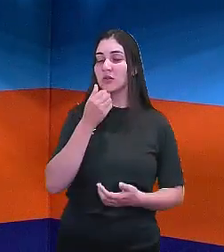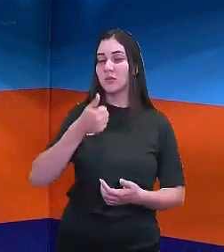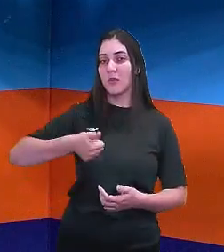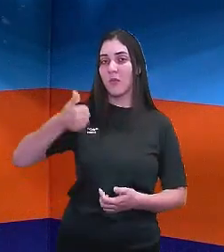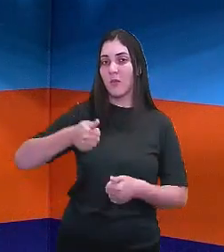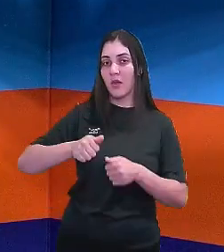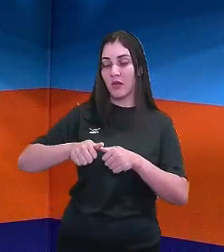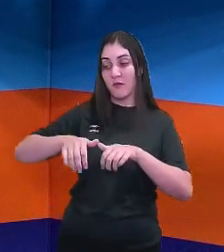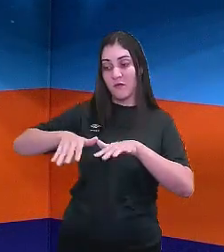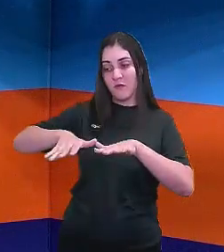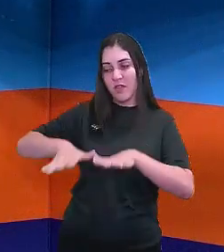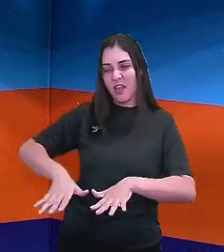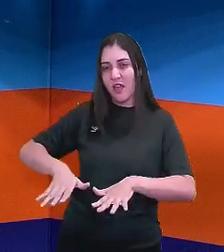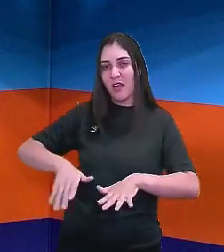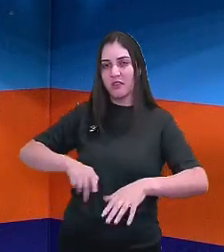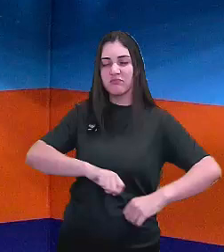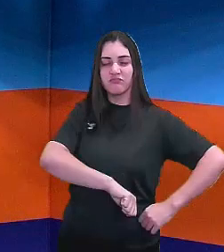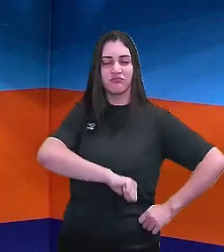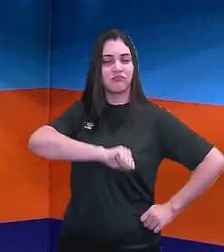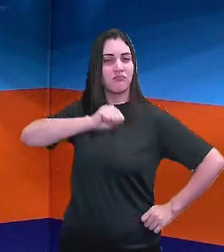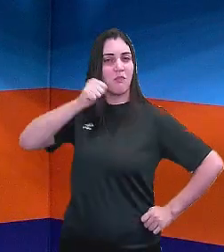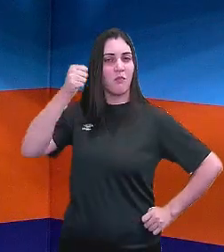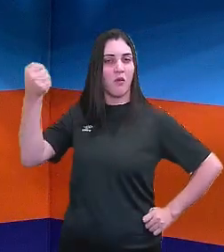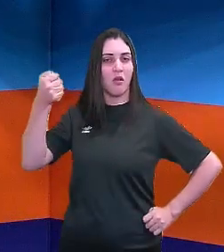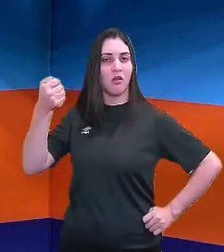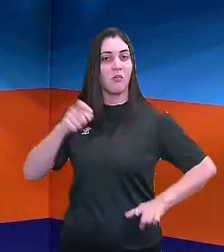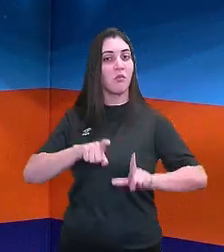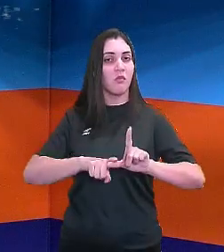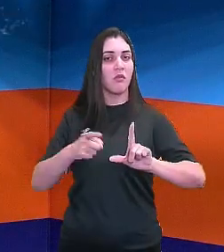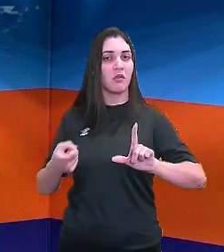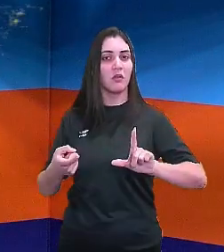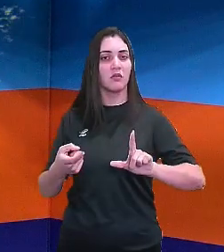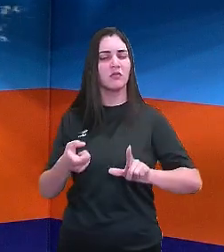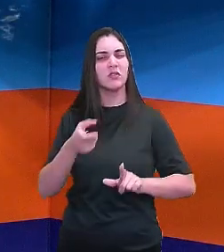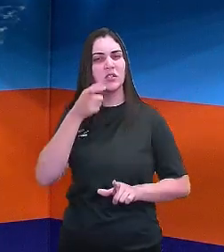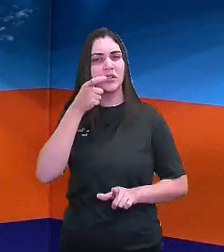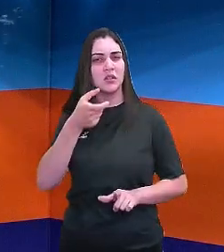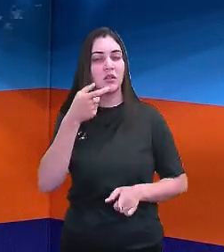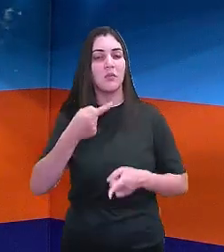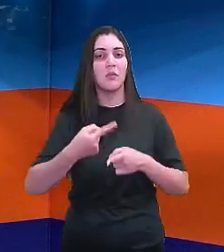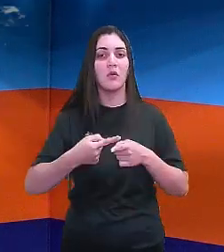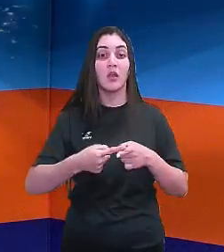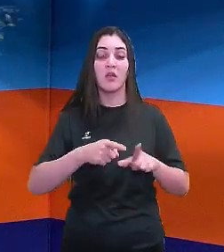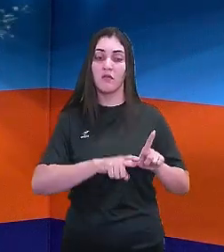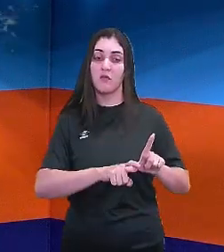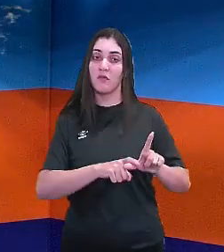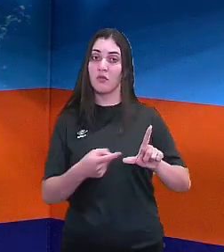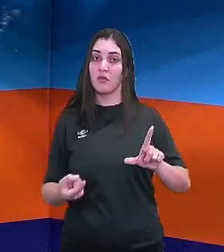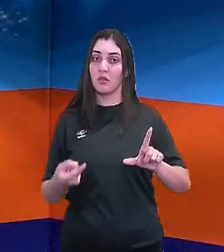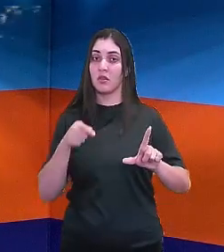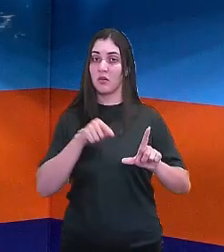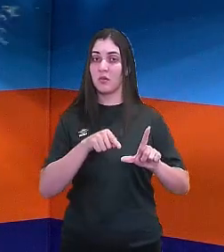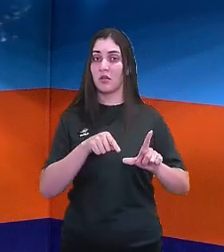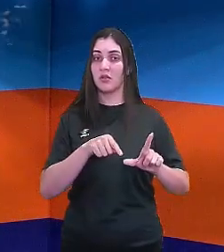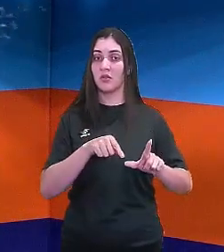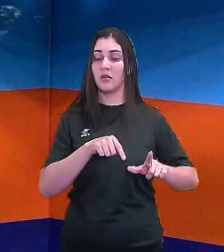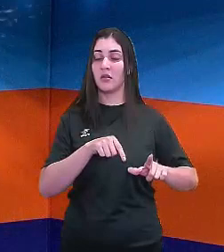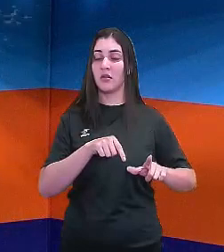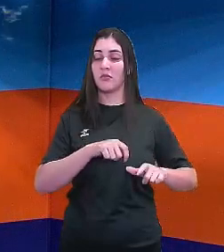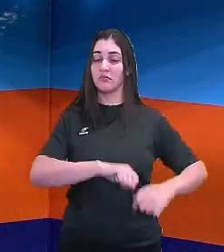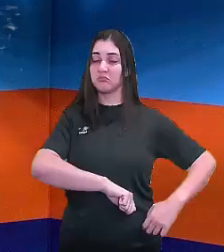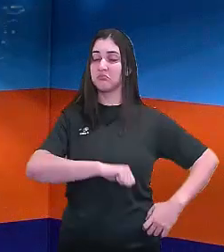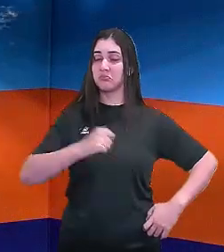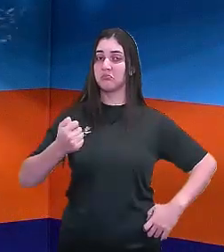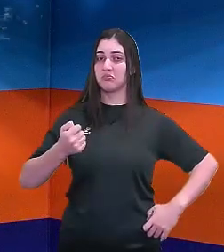e proclamar a independência foi algo interessante, porque foi uma independência proclamada pelo próprio